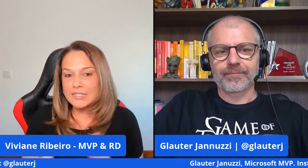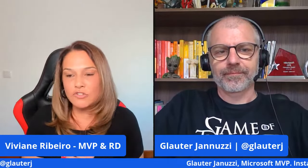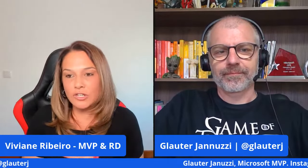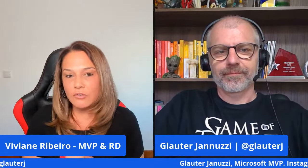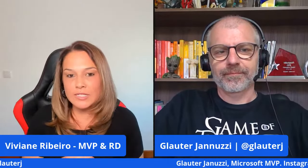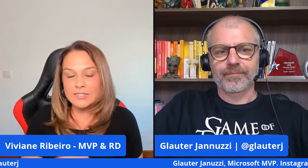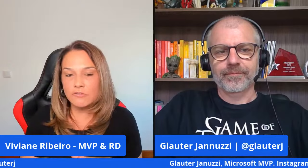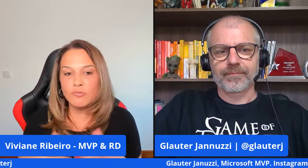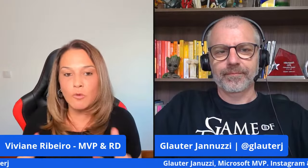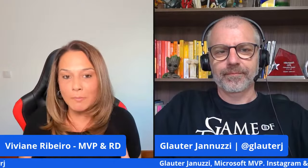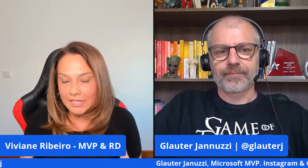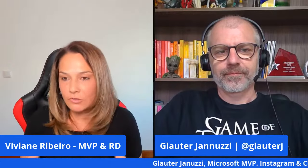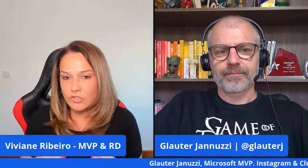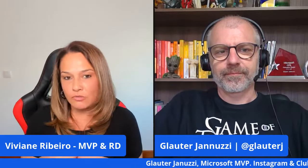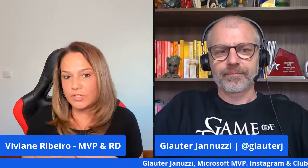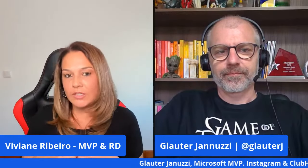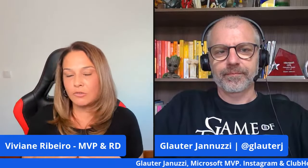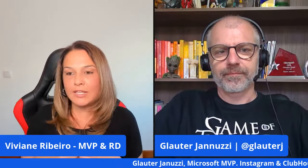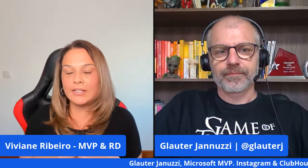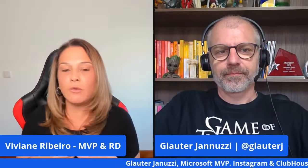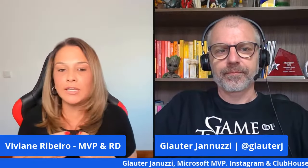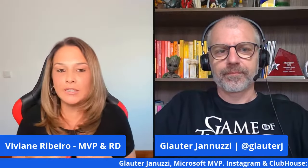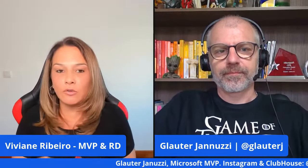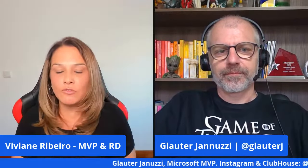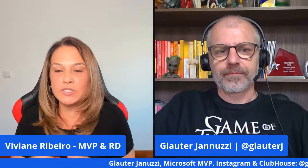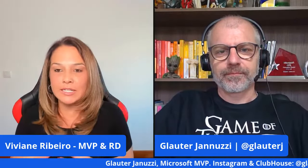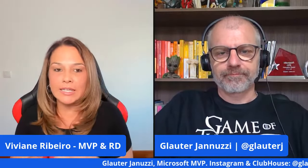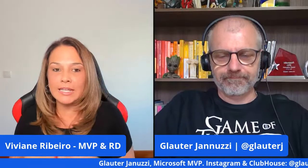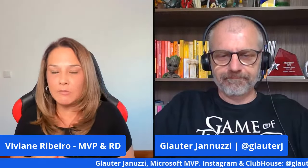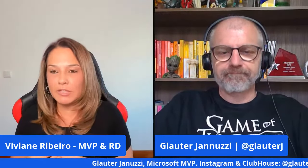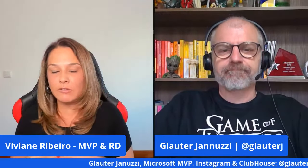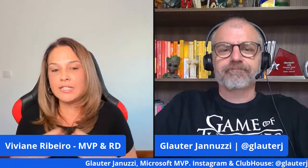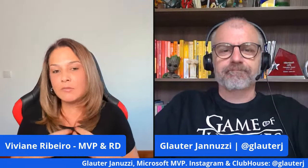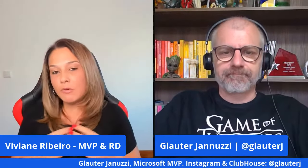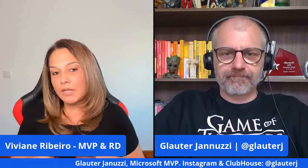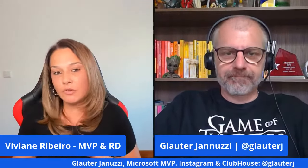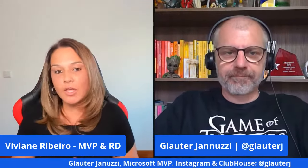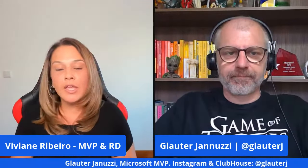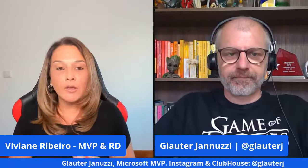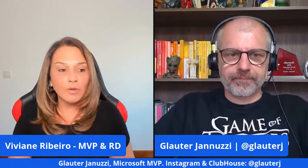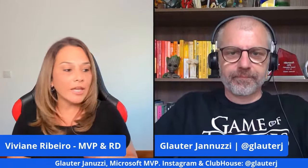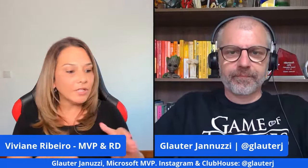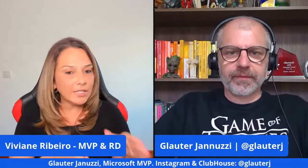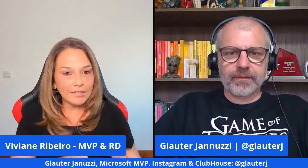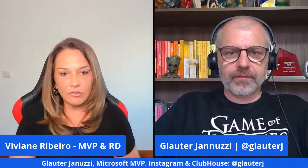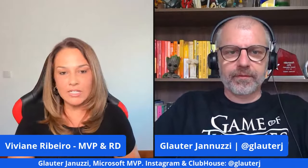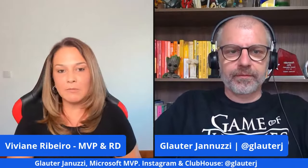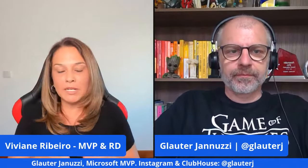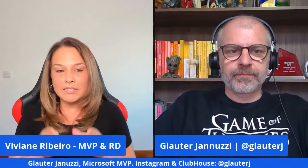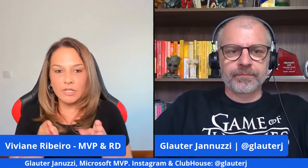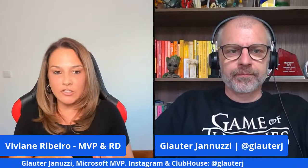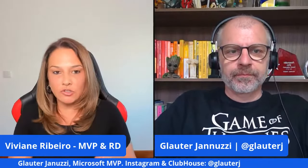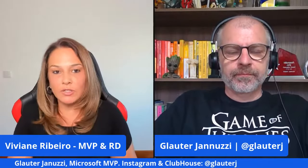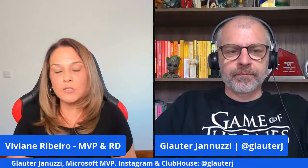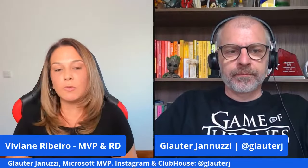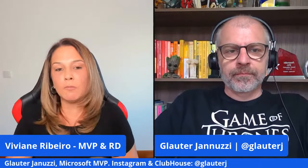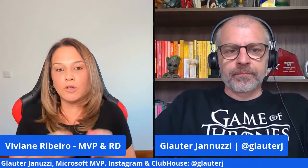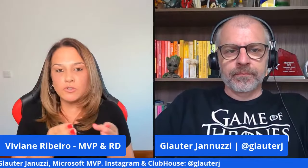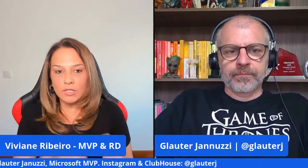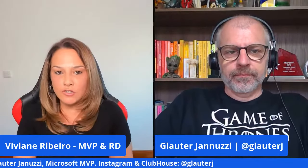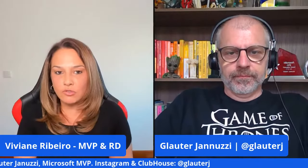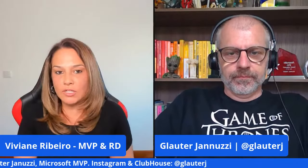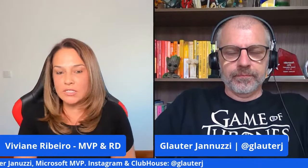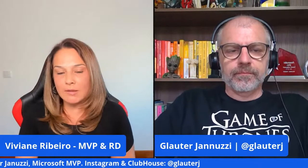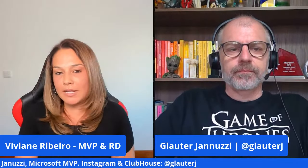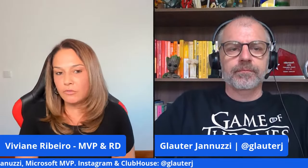tudo é uma questão de negociação de momento de vida do que que tá conectando com você naquele momento nesse momento eu quero entrar dentro dessa empresa eu acredito nesse